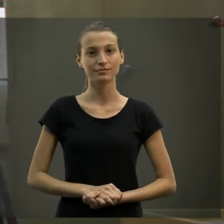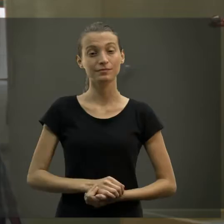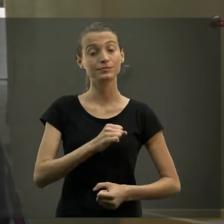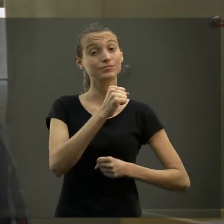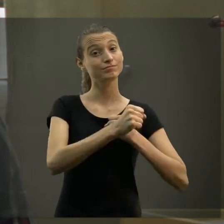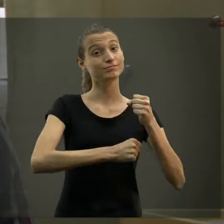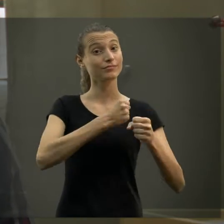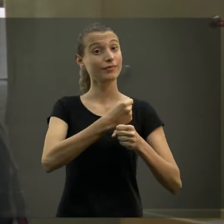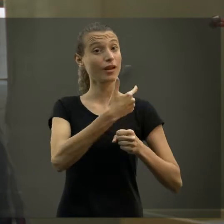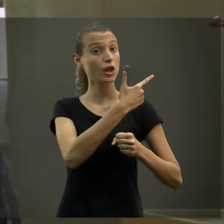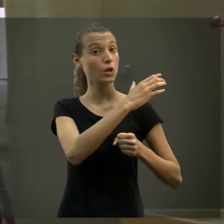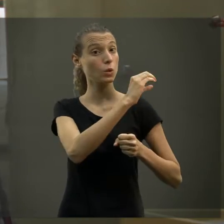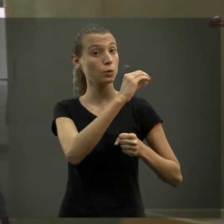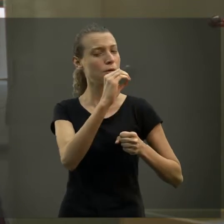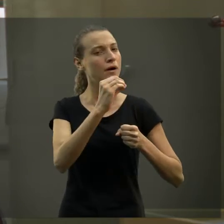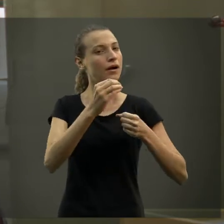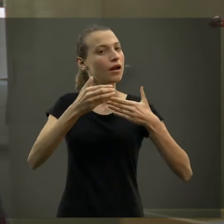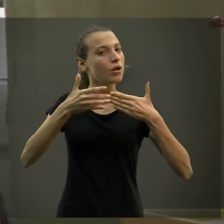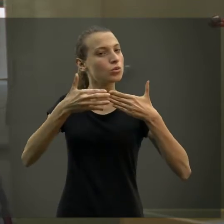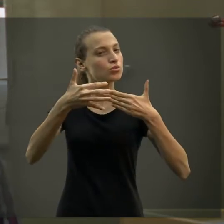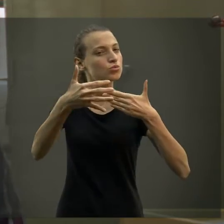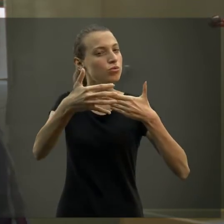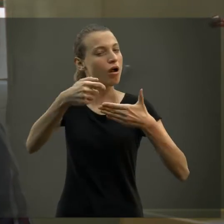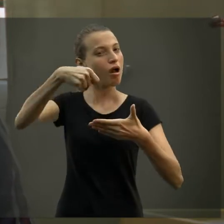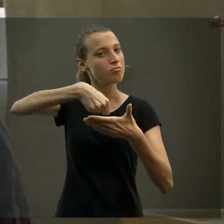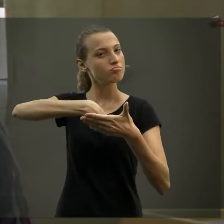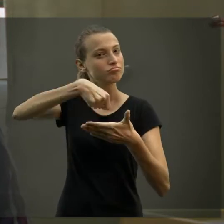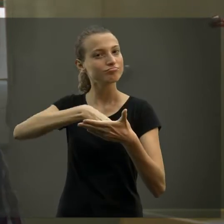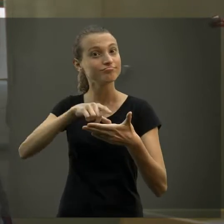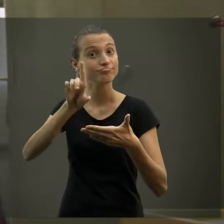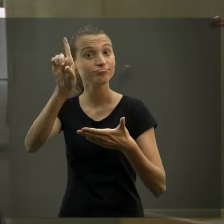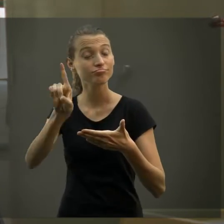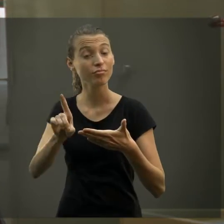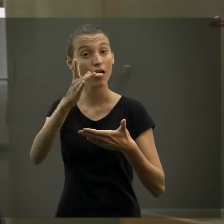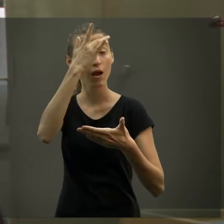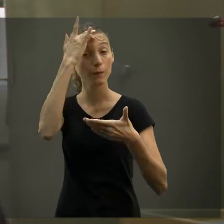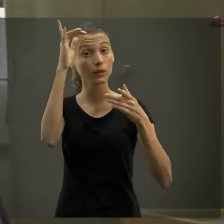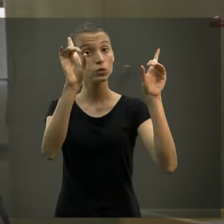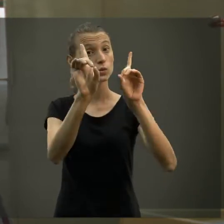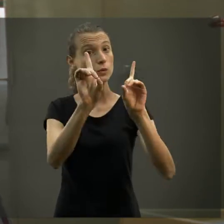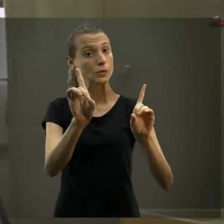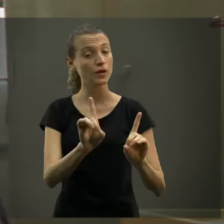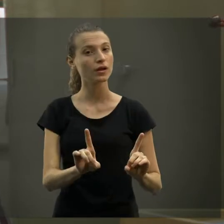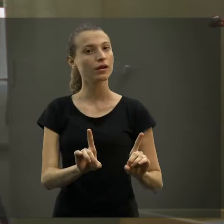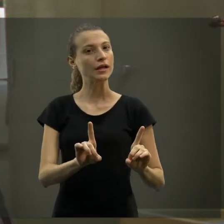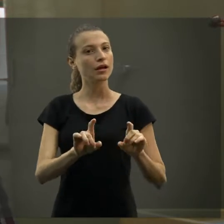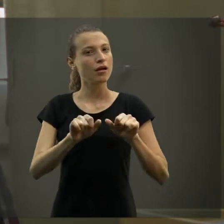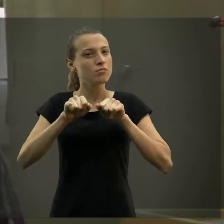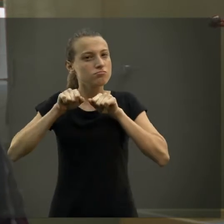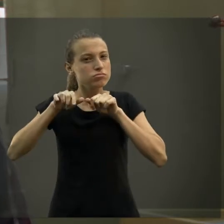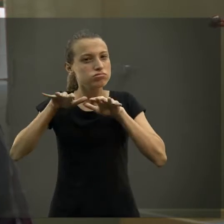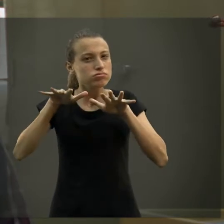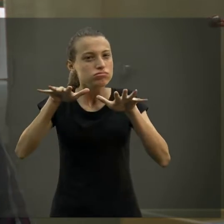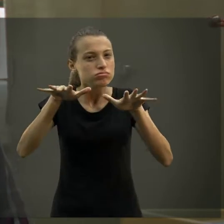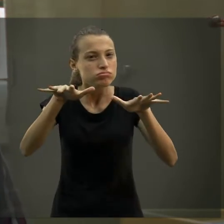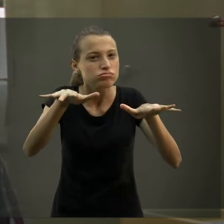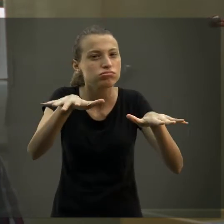Então, desde os anos 2000, no início dos anos 2000, mais ou menos, houve um movimento de